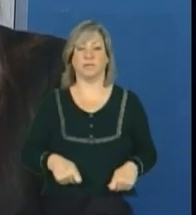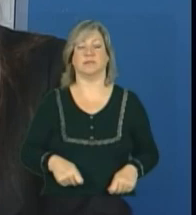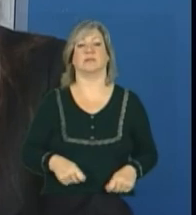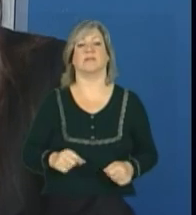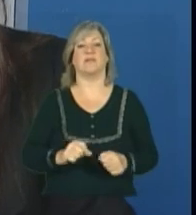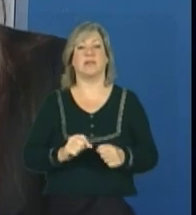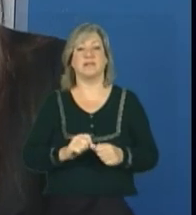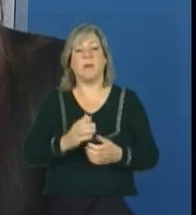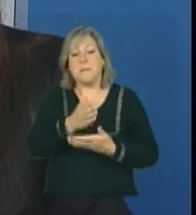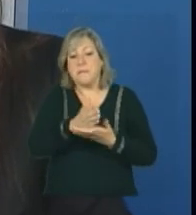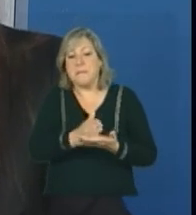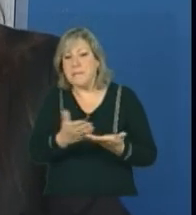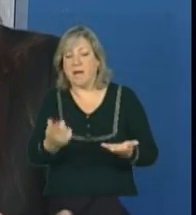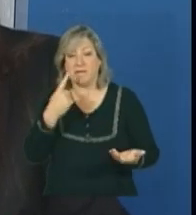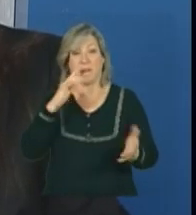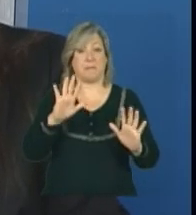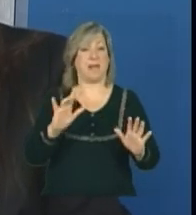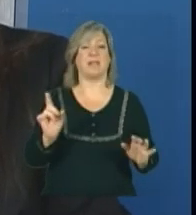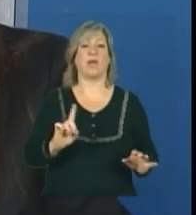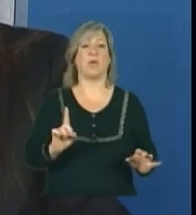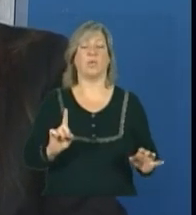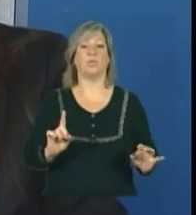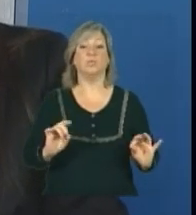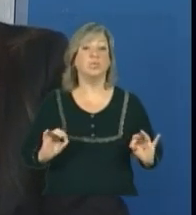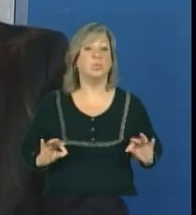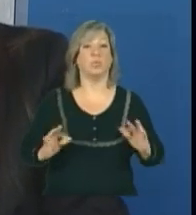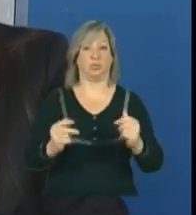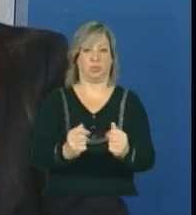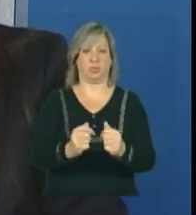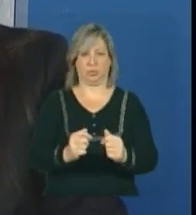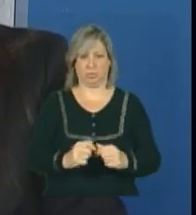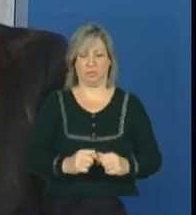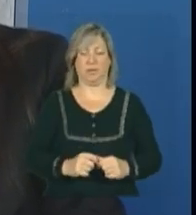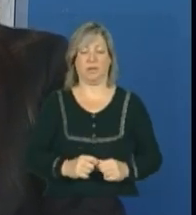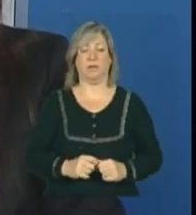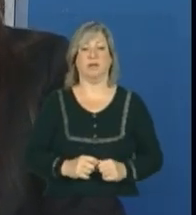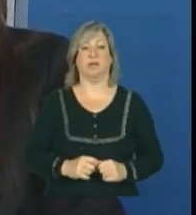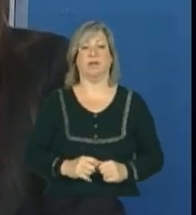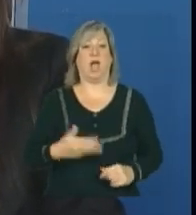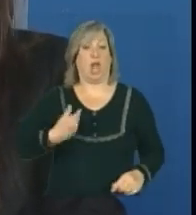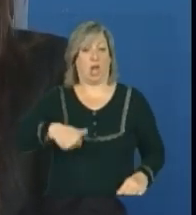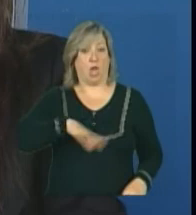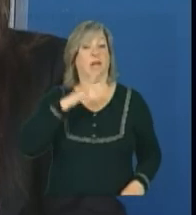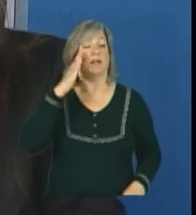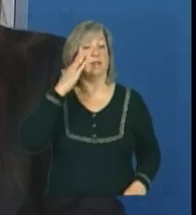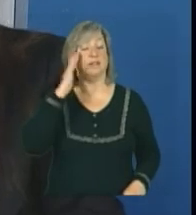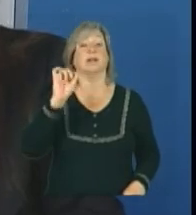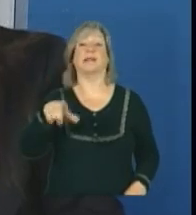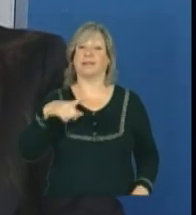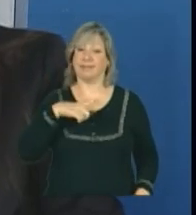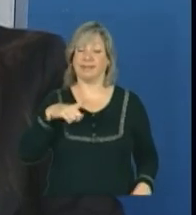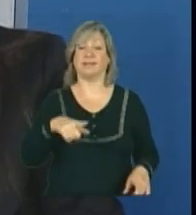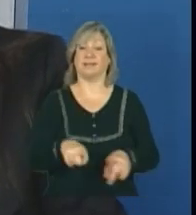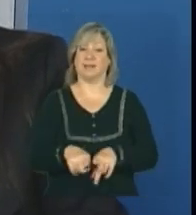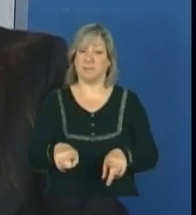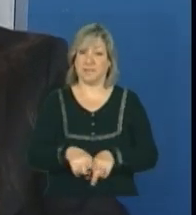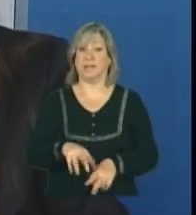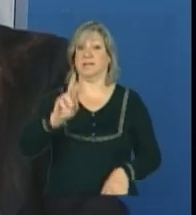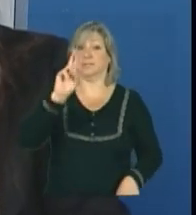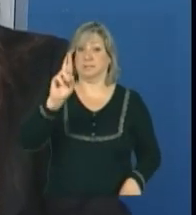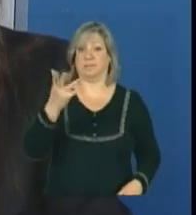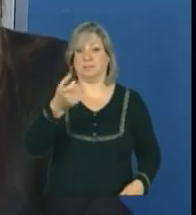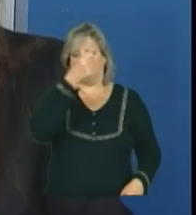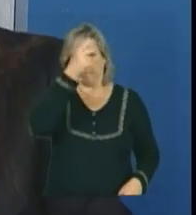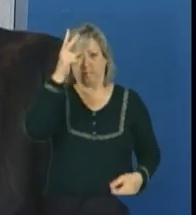em parte, mas não necessariamente tudo. A gente entende que aí tem também papel do